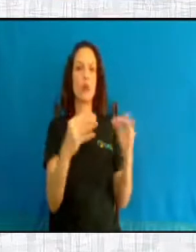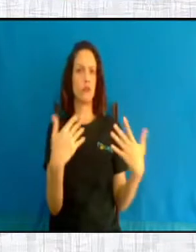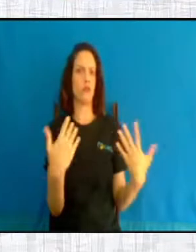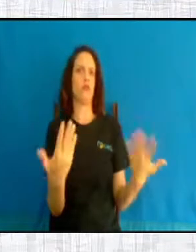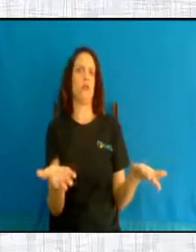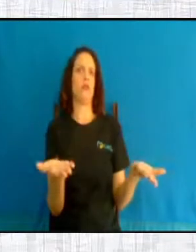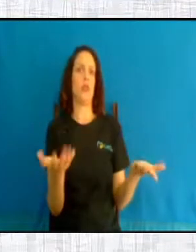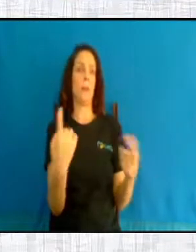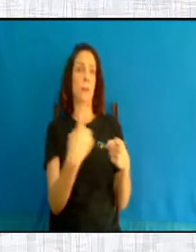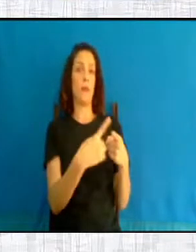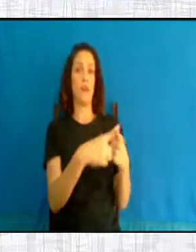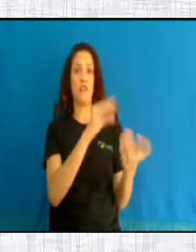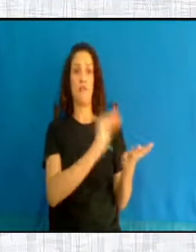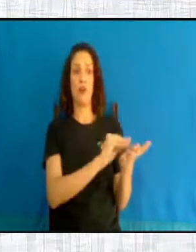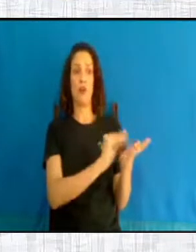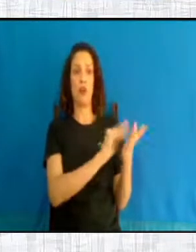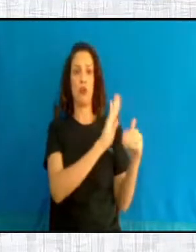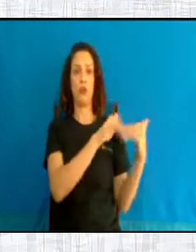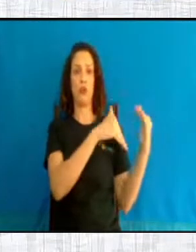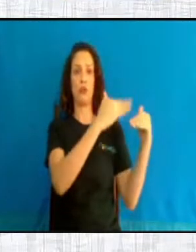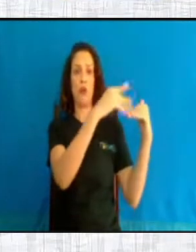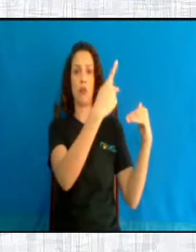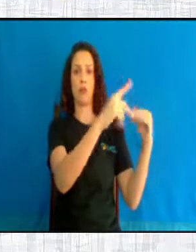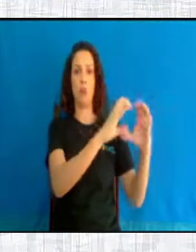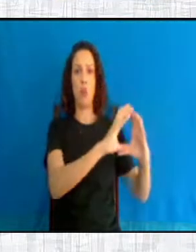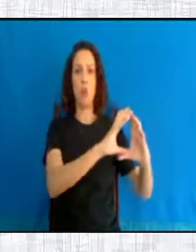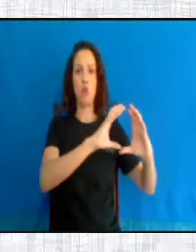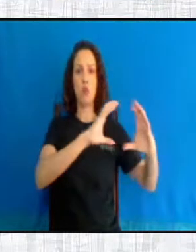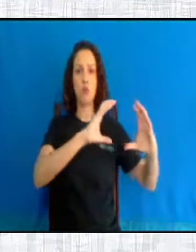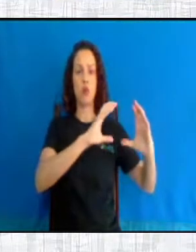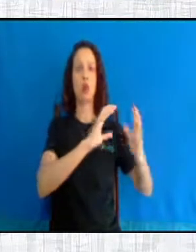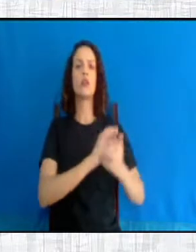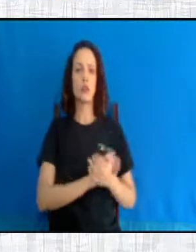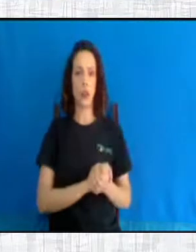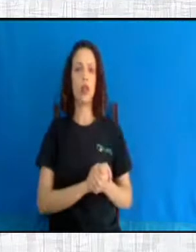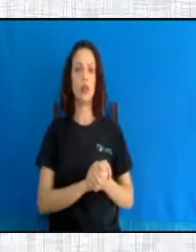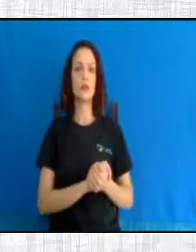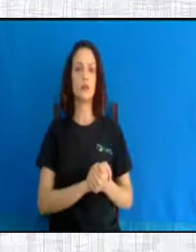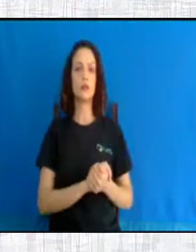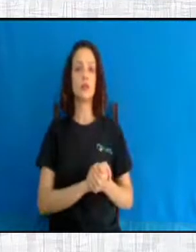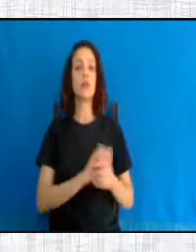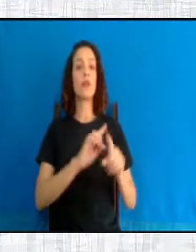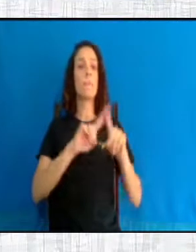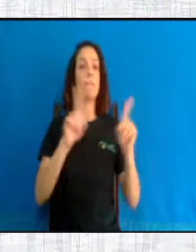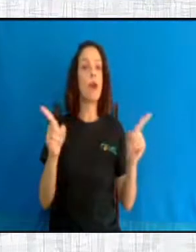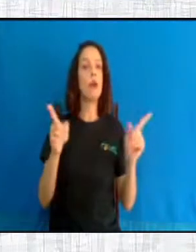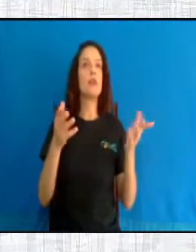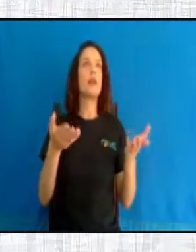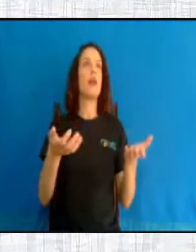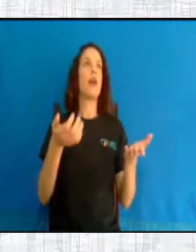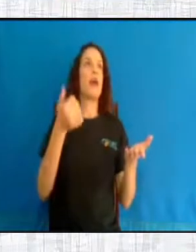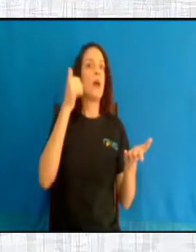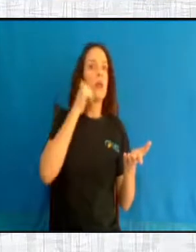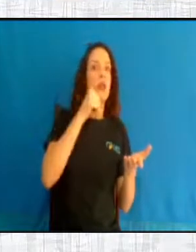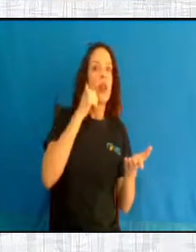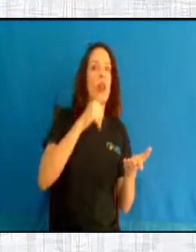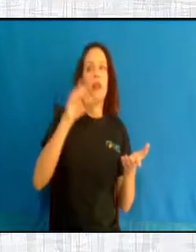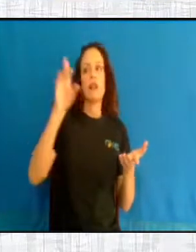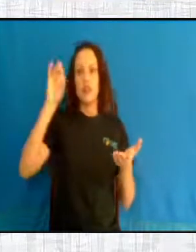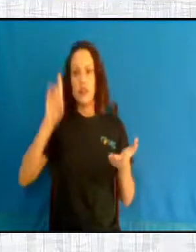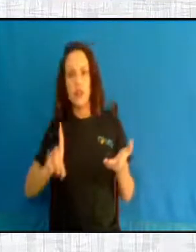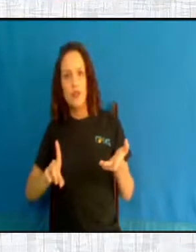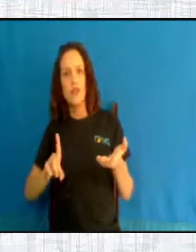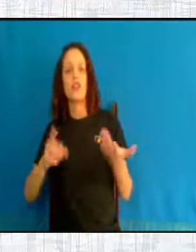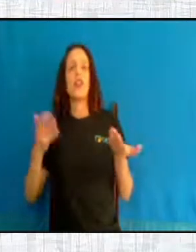se desenvolveu um pouquinho mais. No passado, acho que os negros, as mulheres, os deficientes físicos, os ciganos, muitas